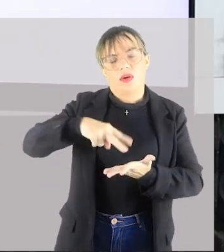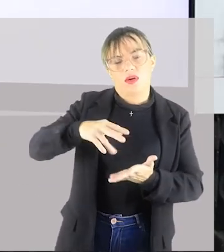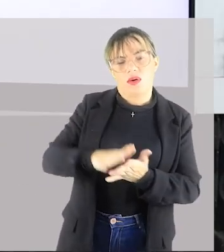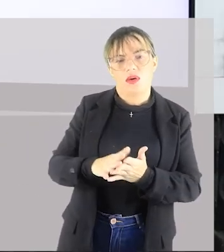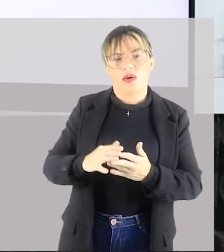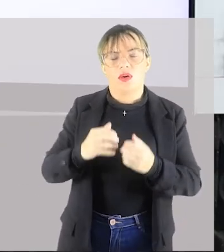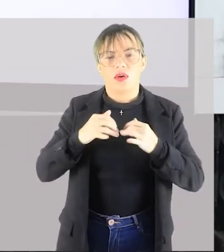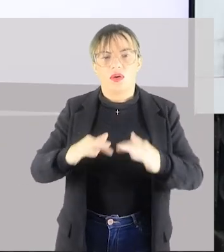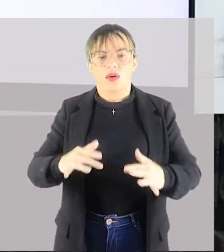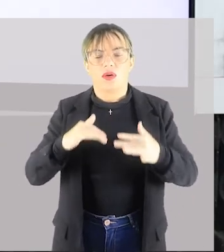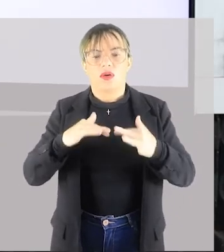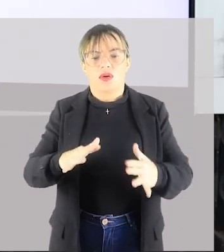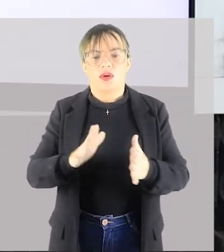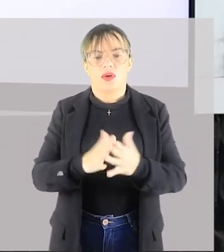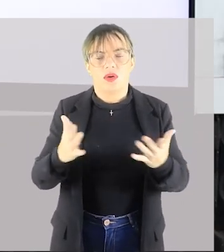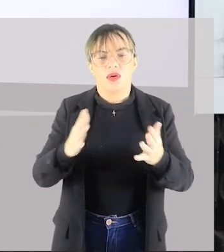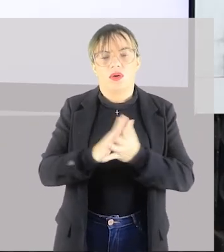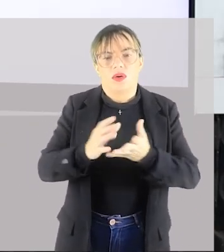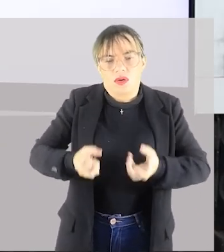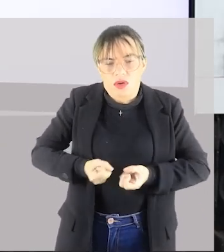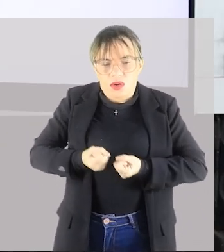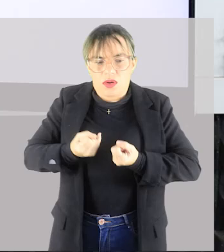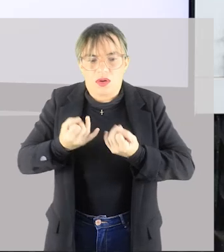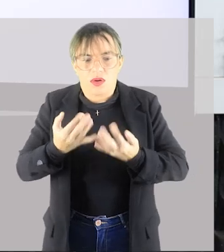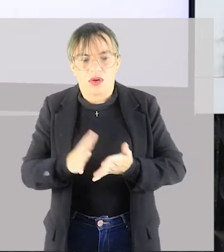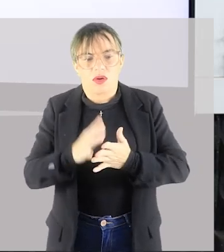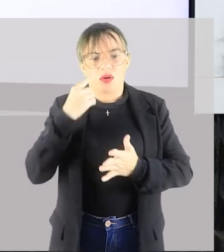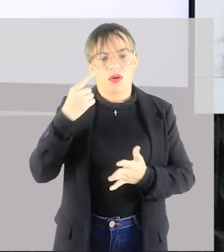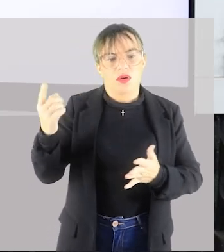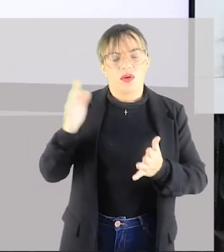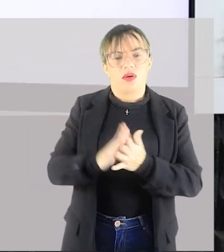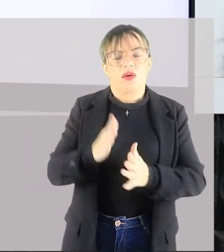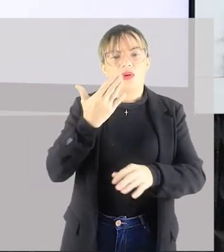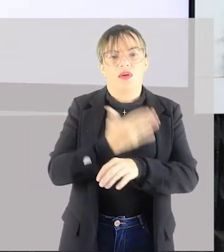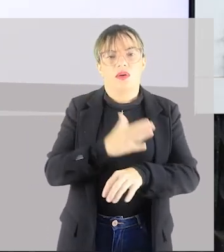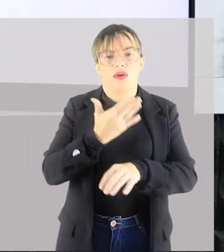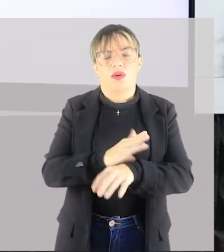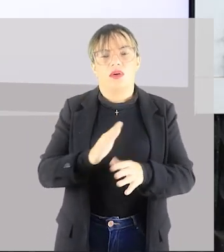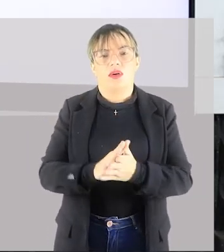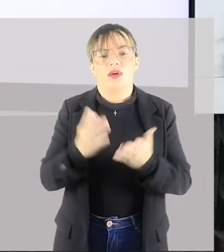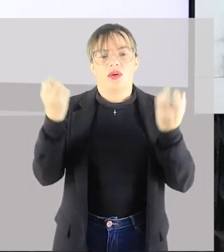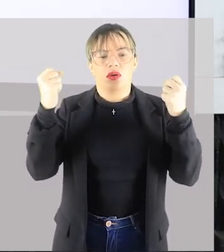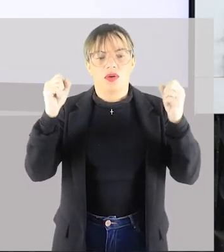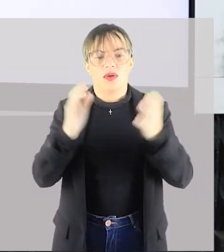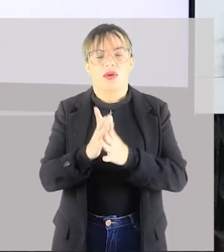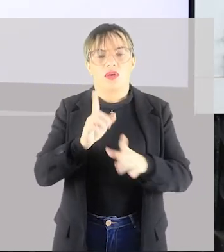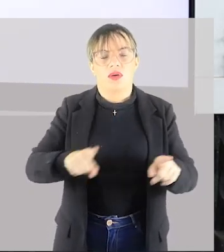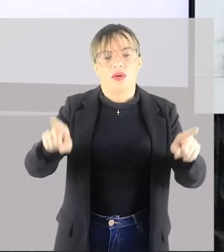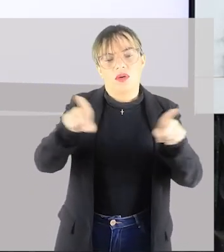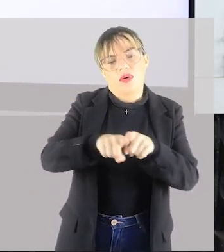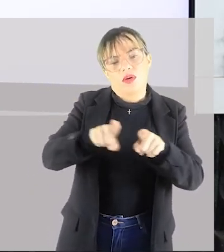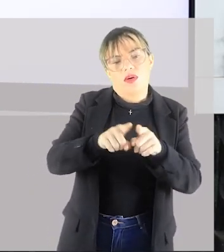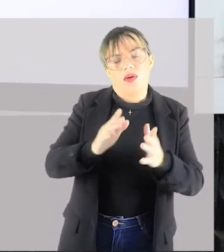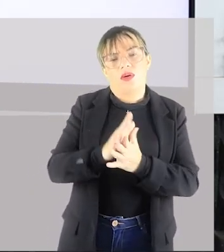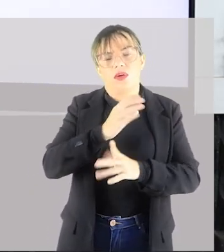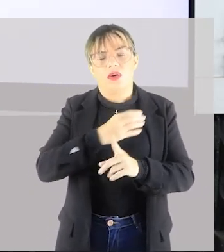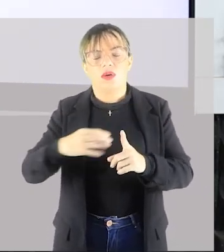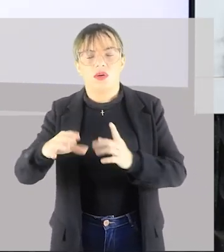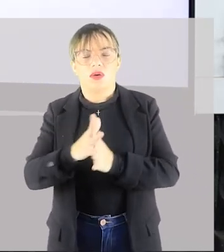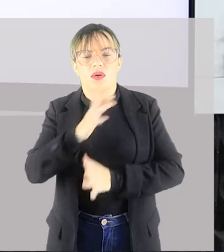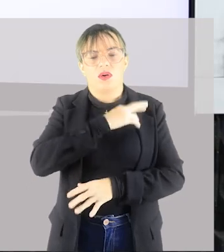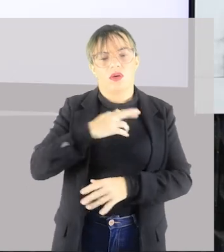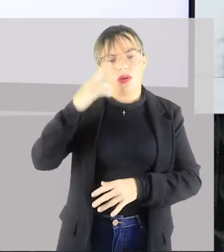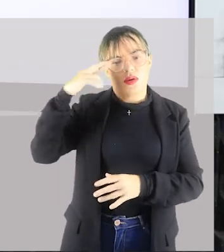manifestações. Então, a dança, ela, além de atividade física, ela também tem rituais religiosos e